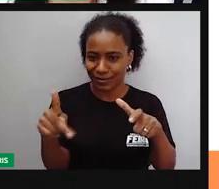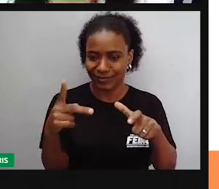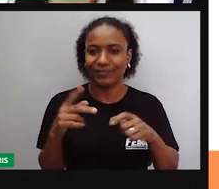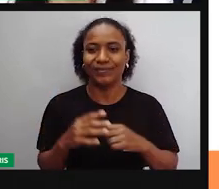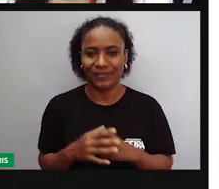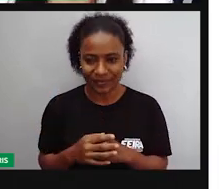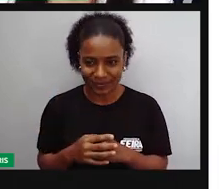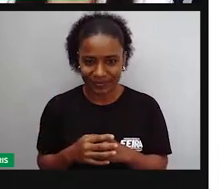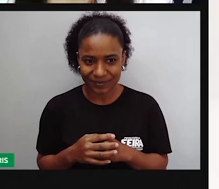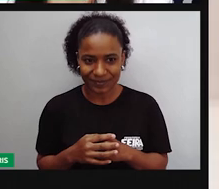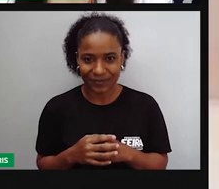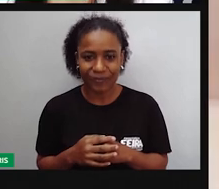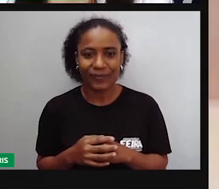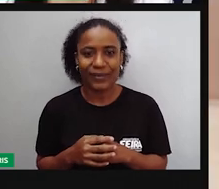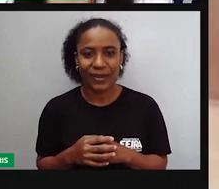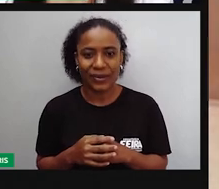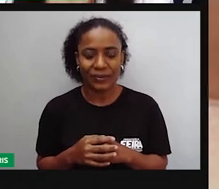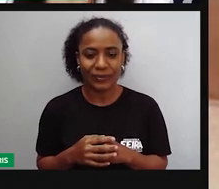morre.